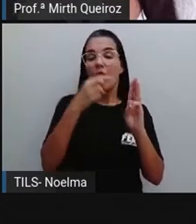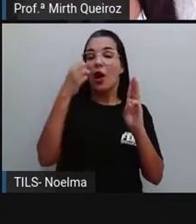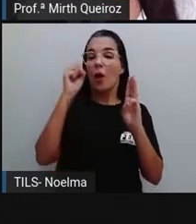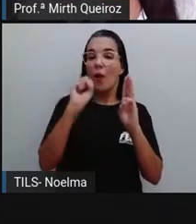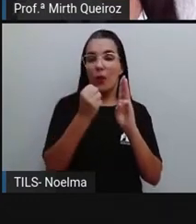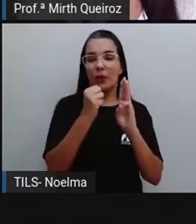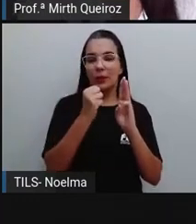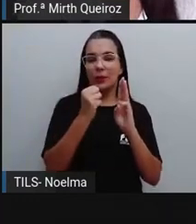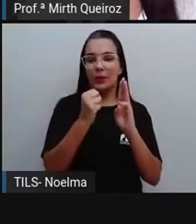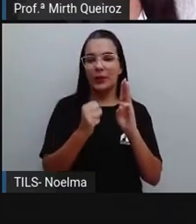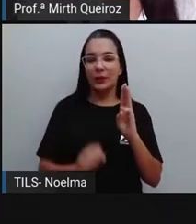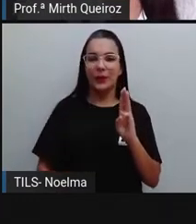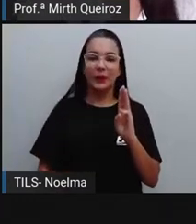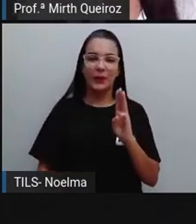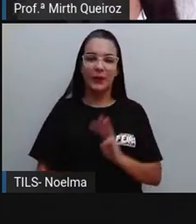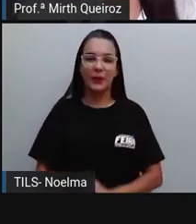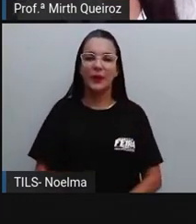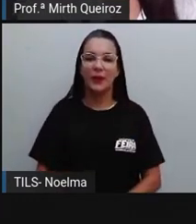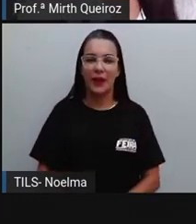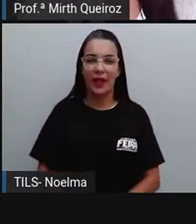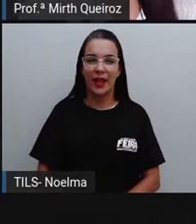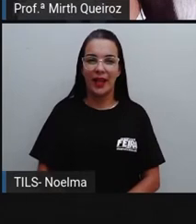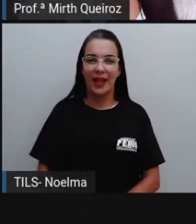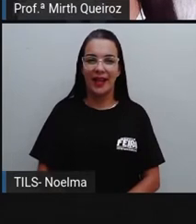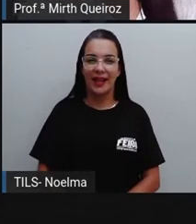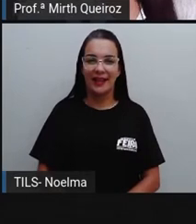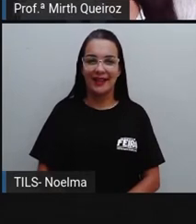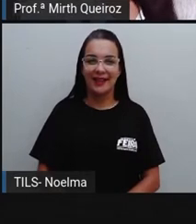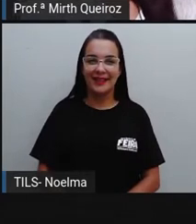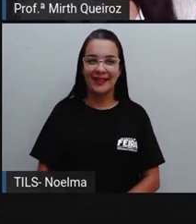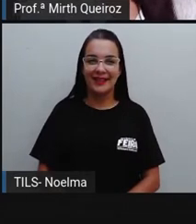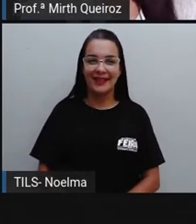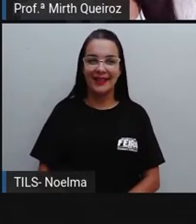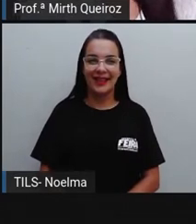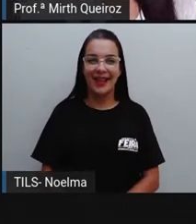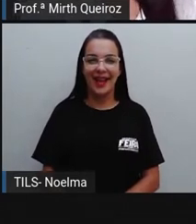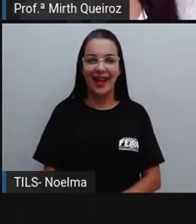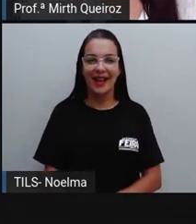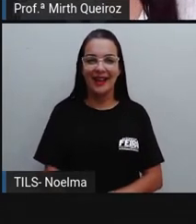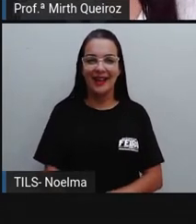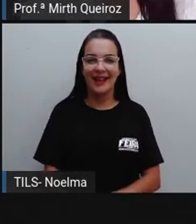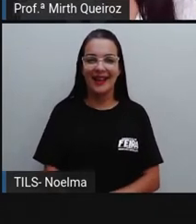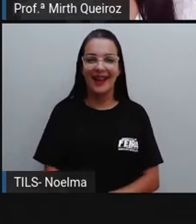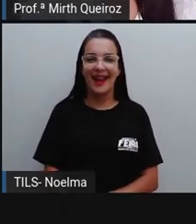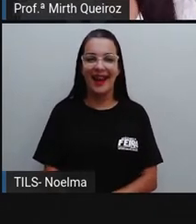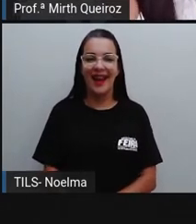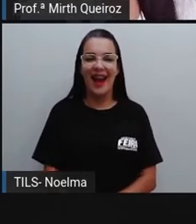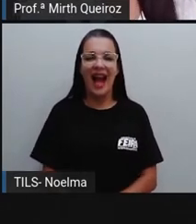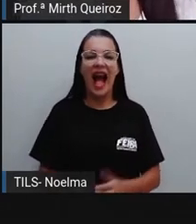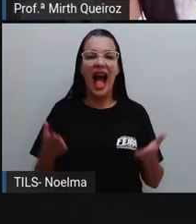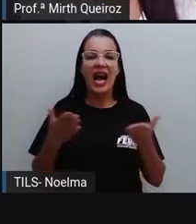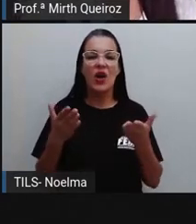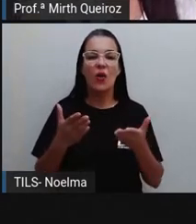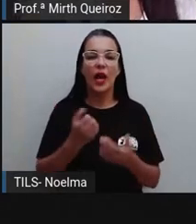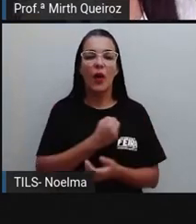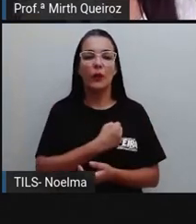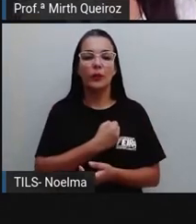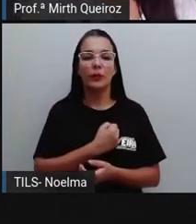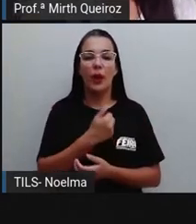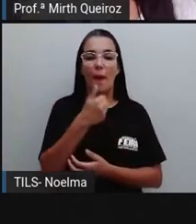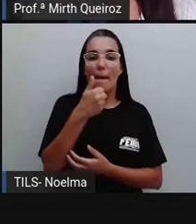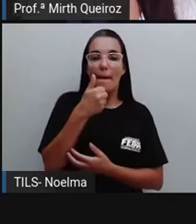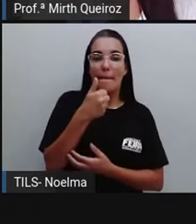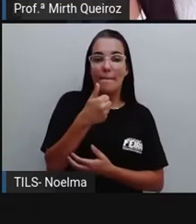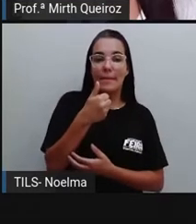centena é o numeral oito. O número mil trezentos e vinte